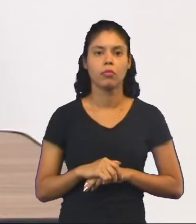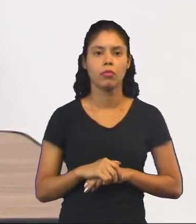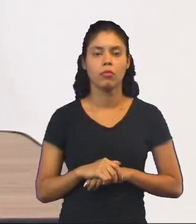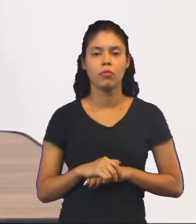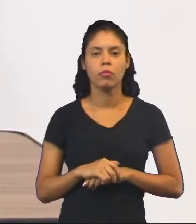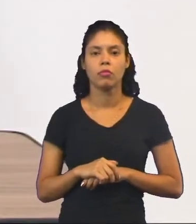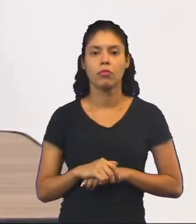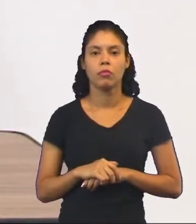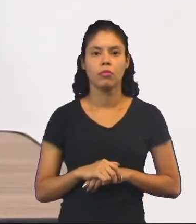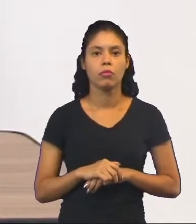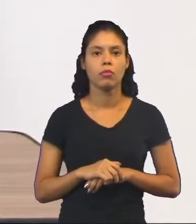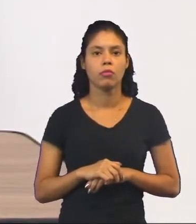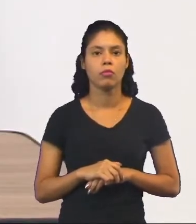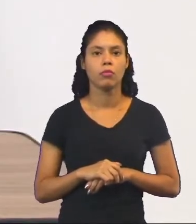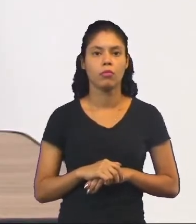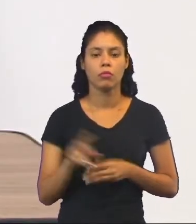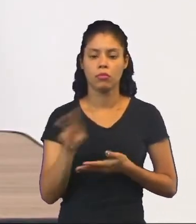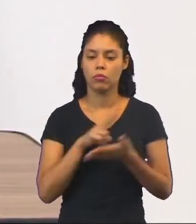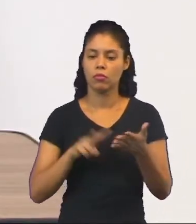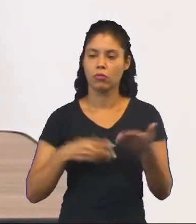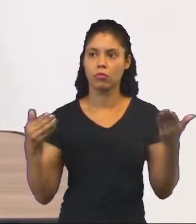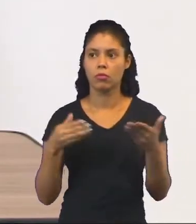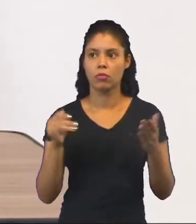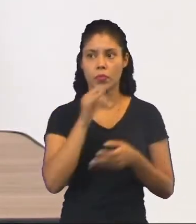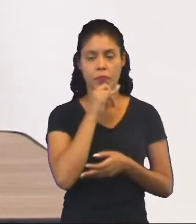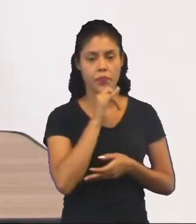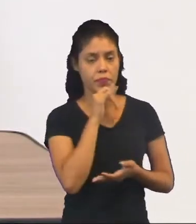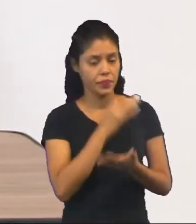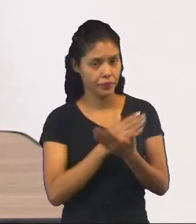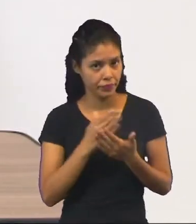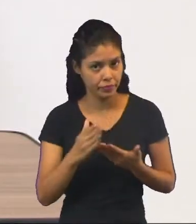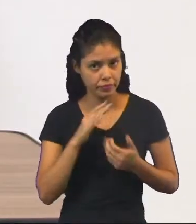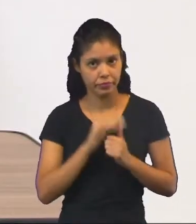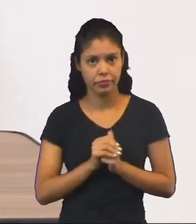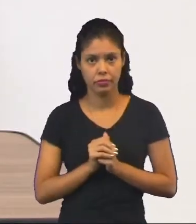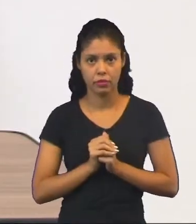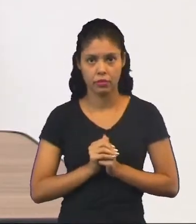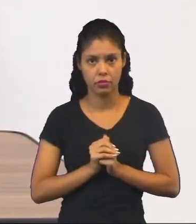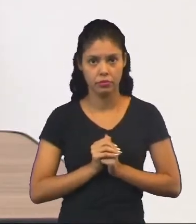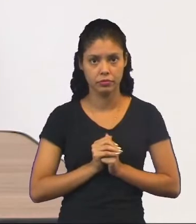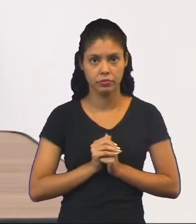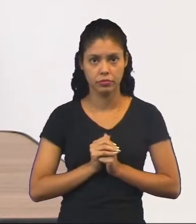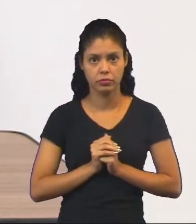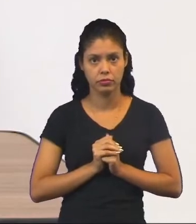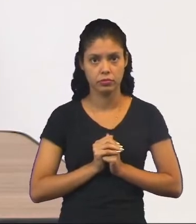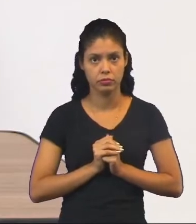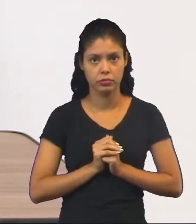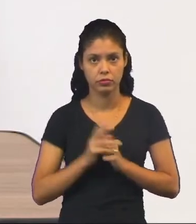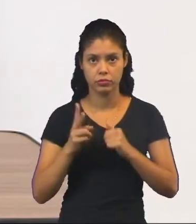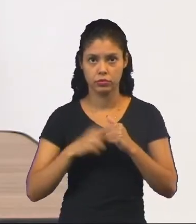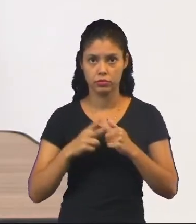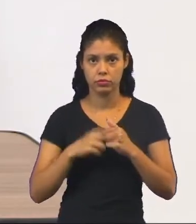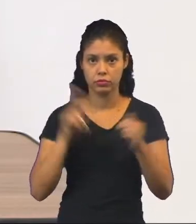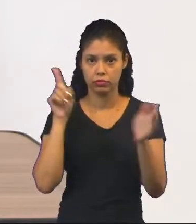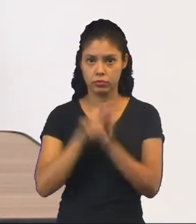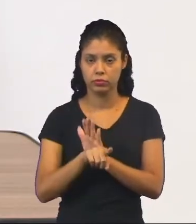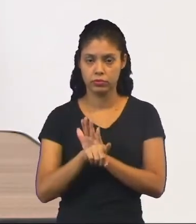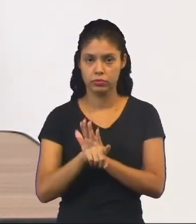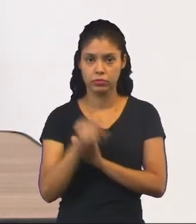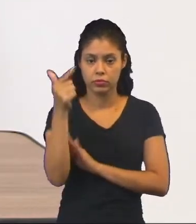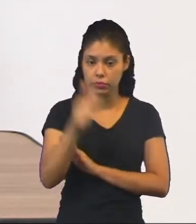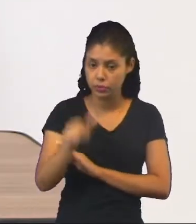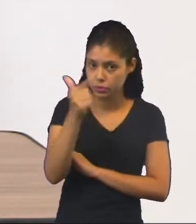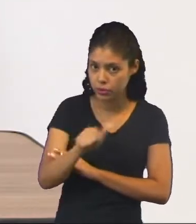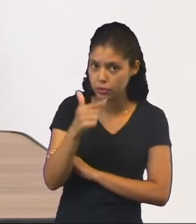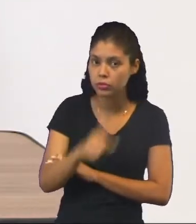Como eu fiz, eu li com vocês um exemplo no início da aula, né, o verbo perguntou, eu não fiquei